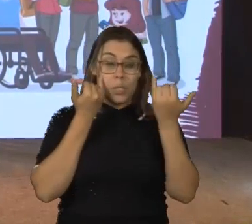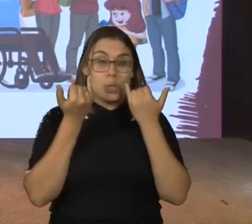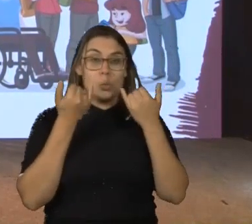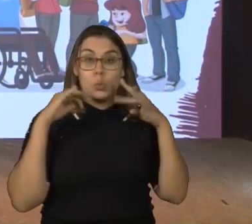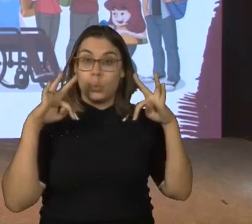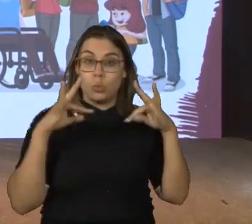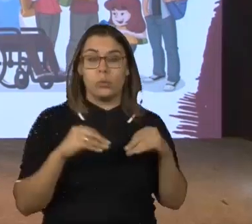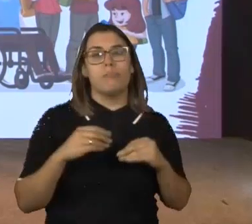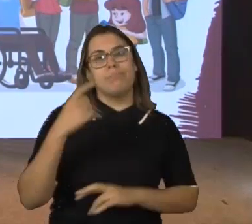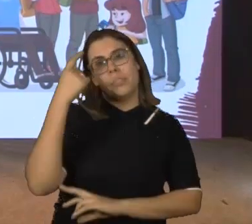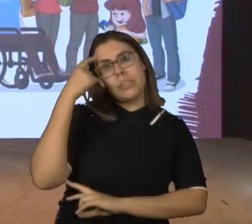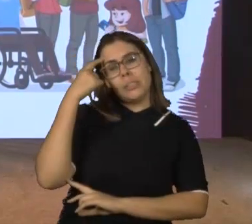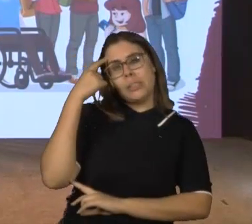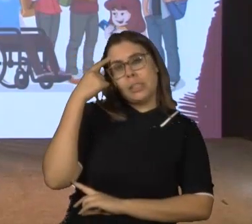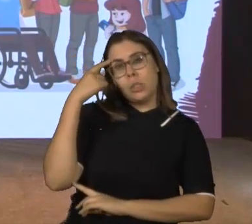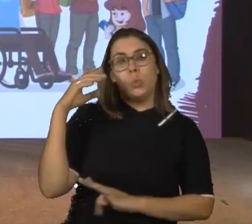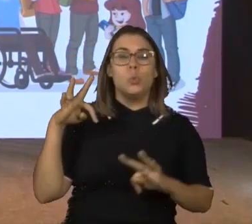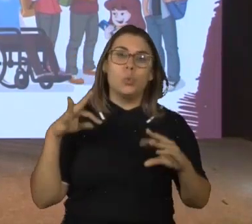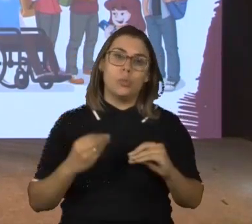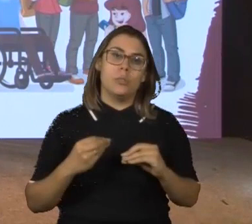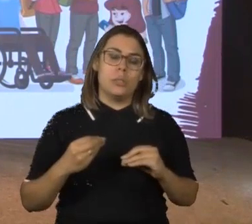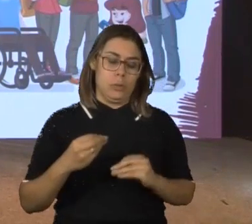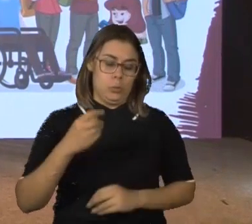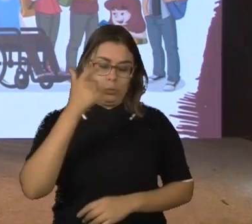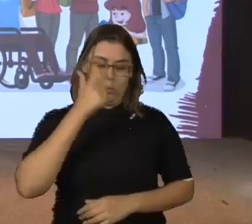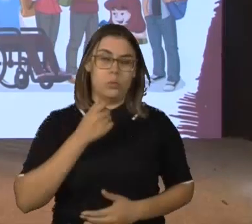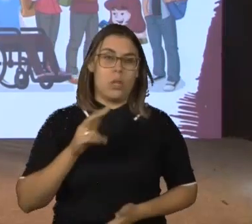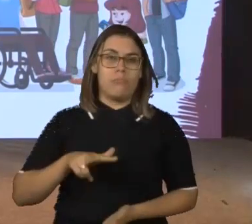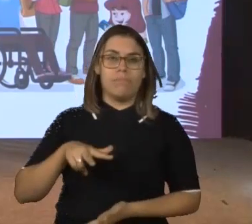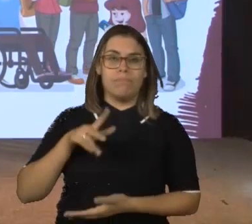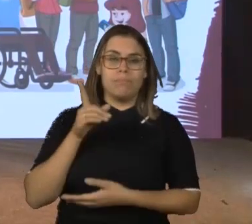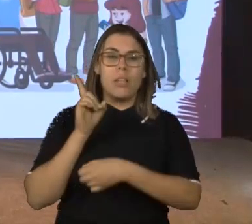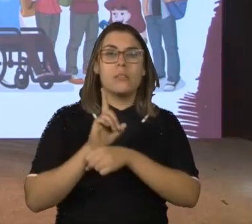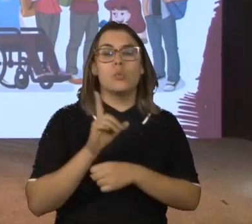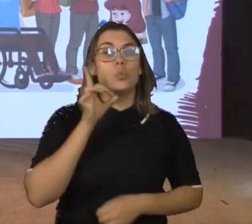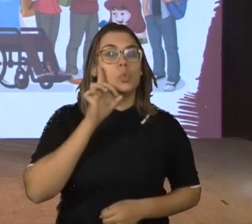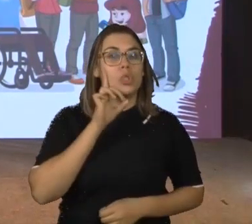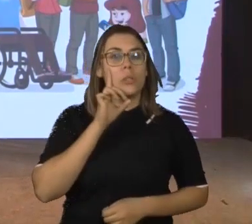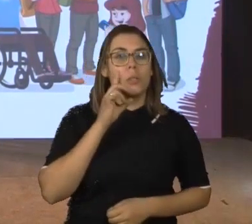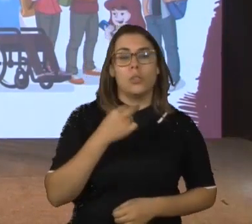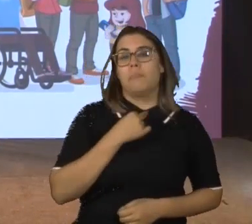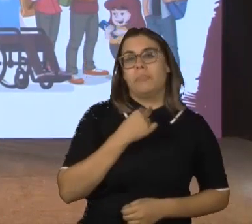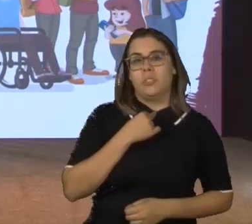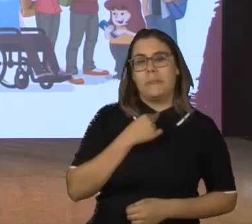chegar a pensar, avaliar as consequências das nossas ações no dia a dia. Não podemos doutrinar,